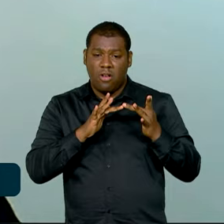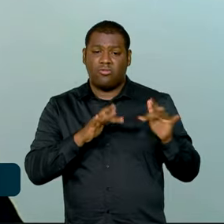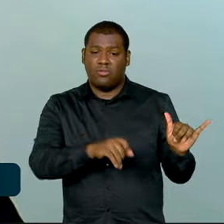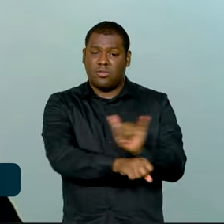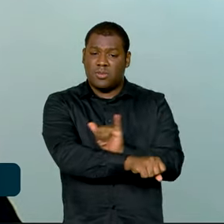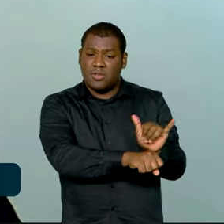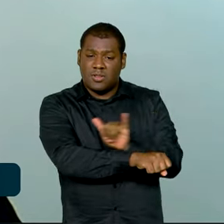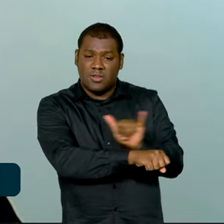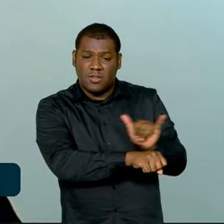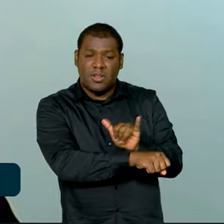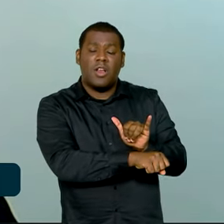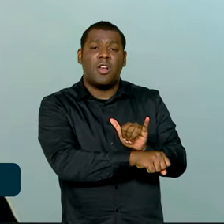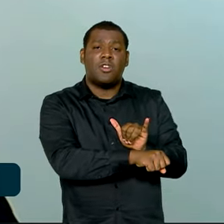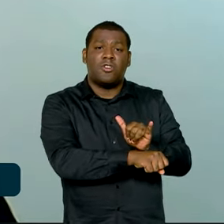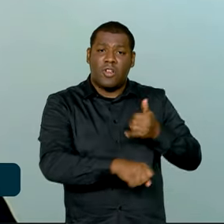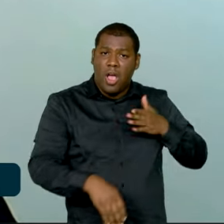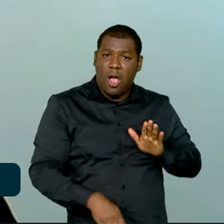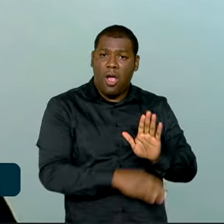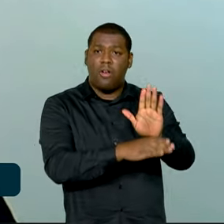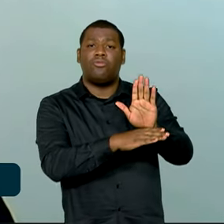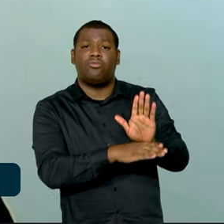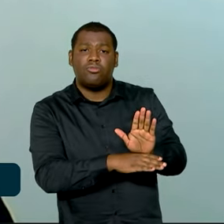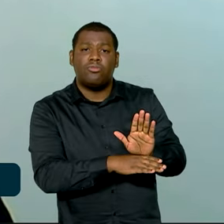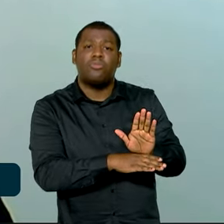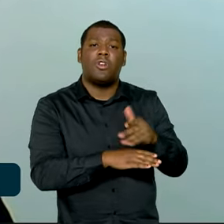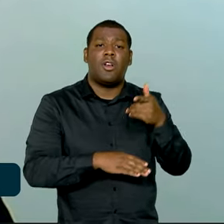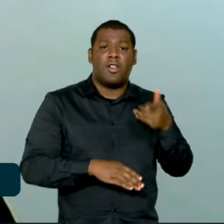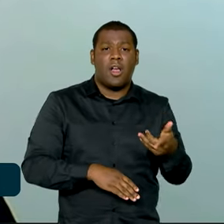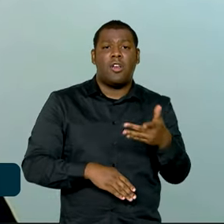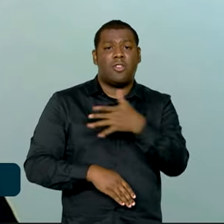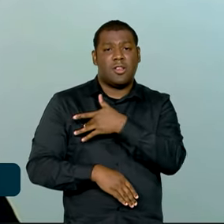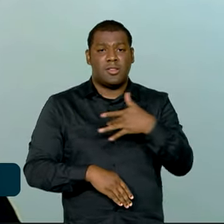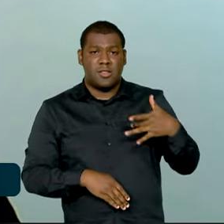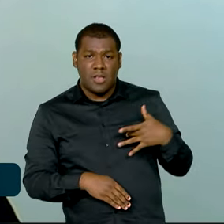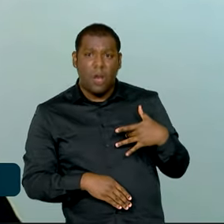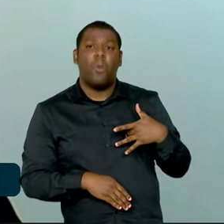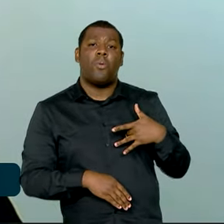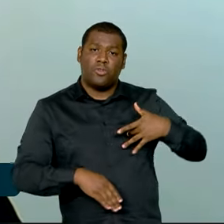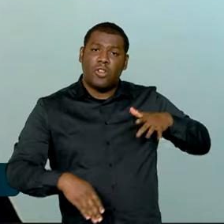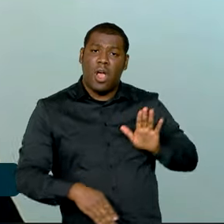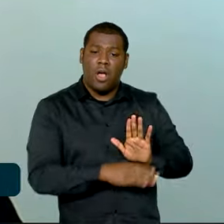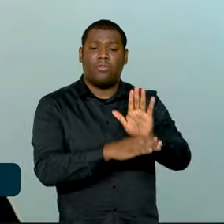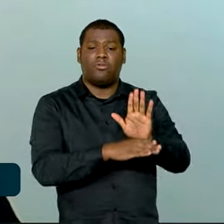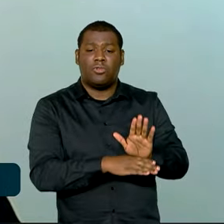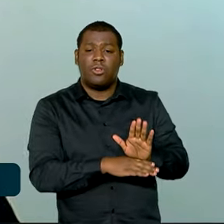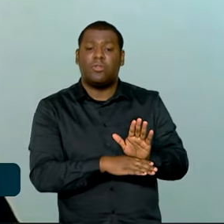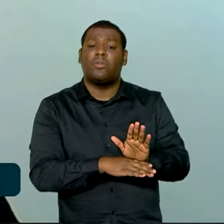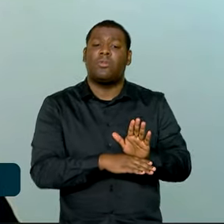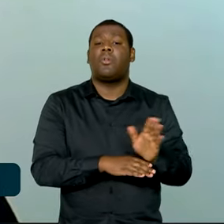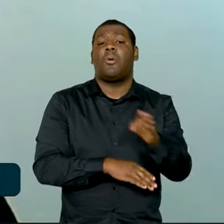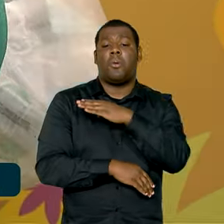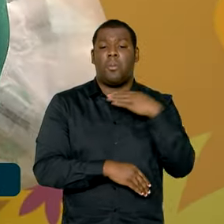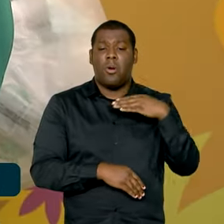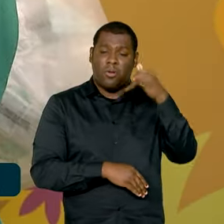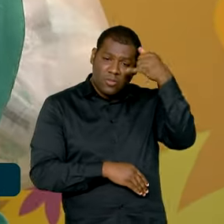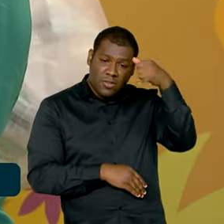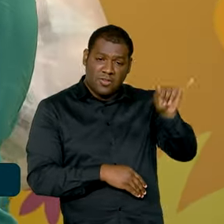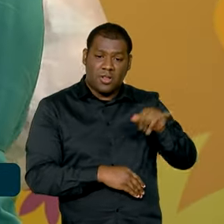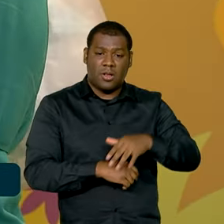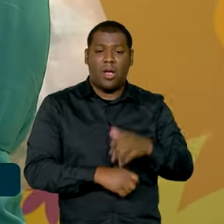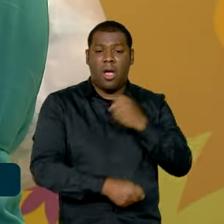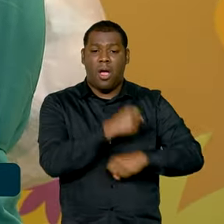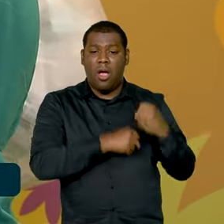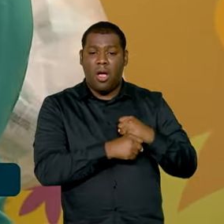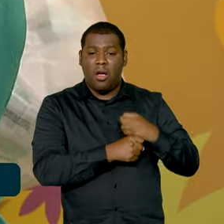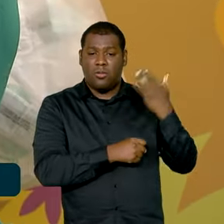buscar aprimorar as nossas intervenções de saúde, visando prevenir novos óbitos. No ano